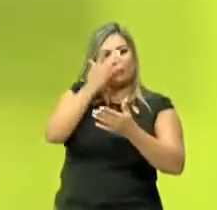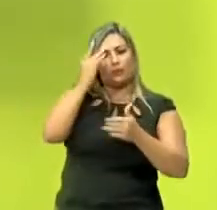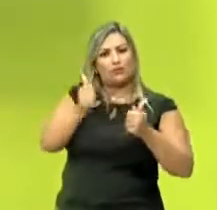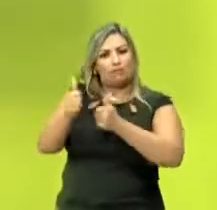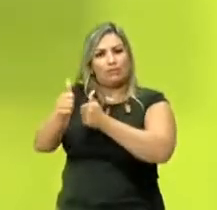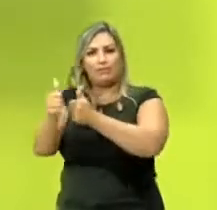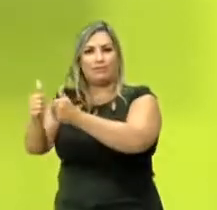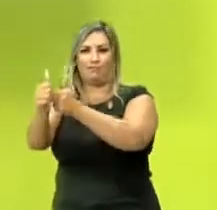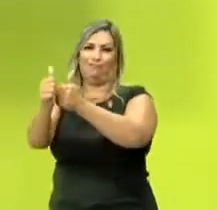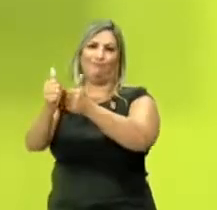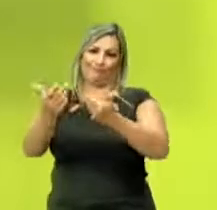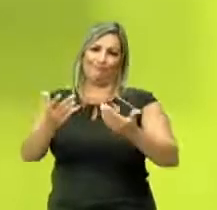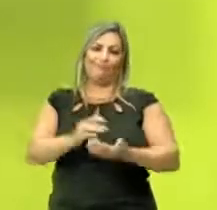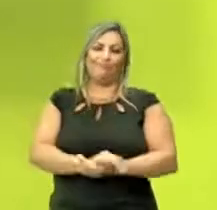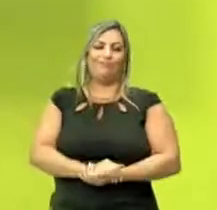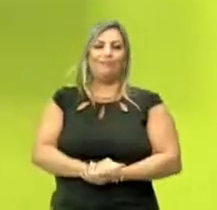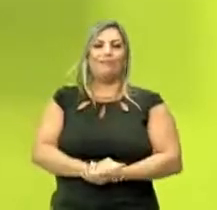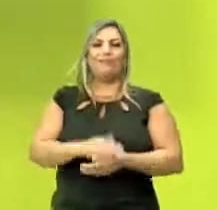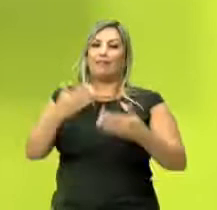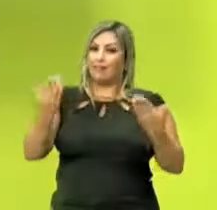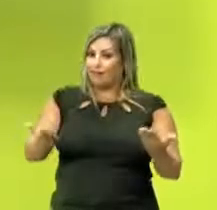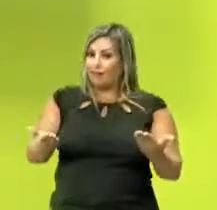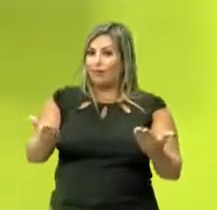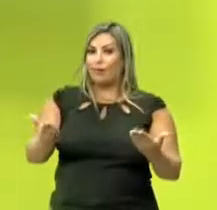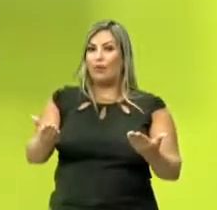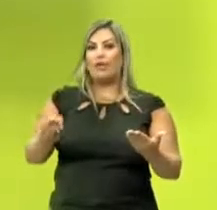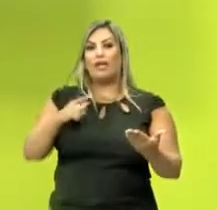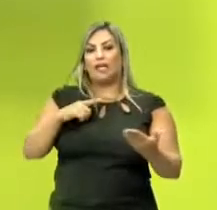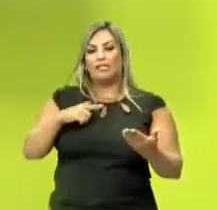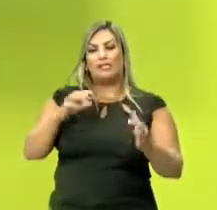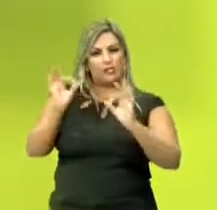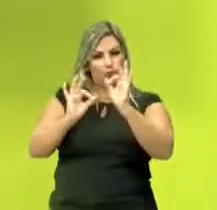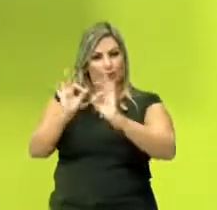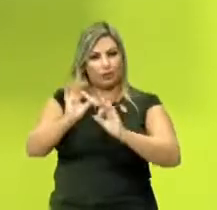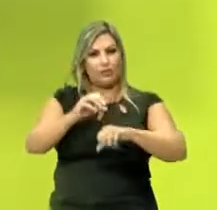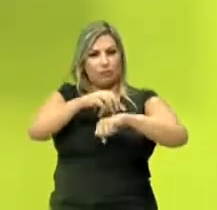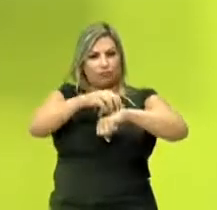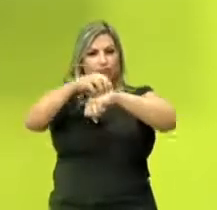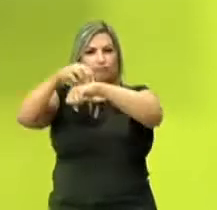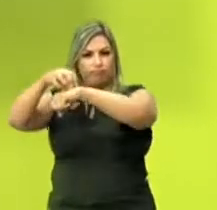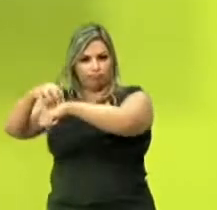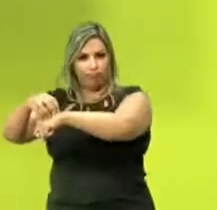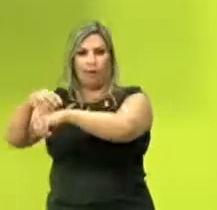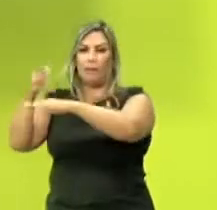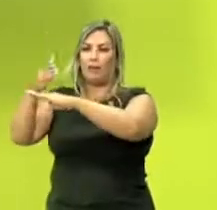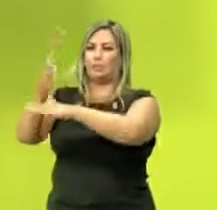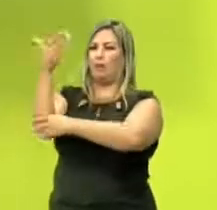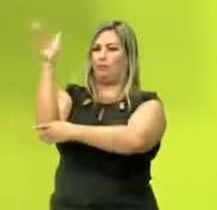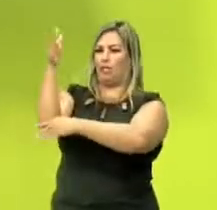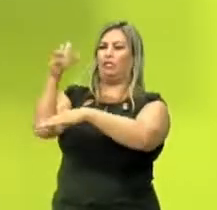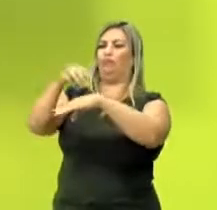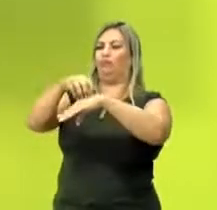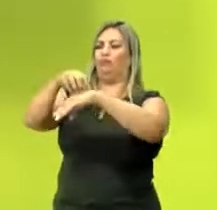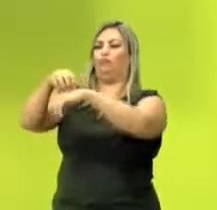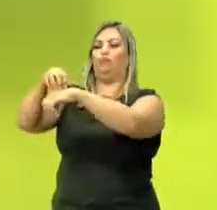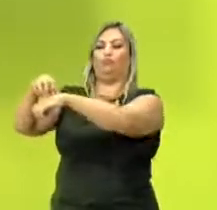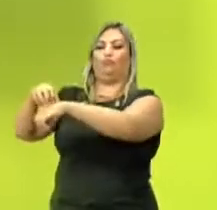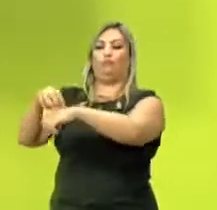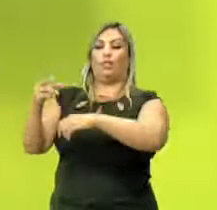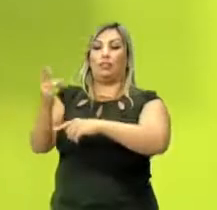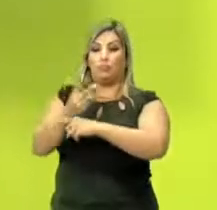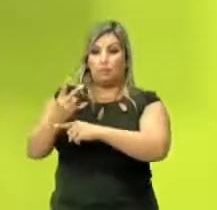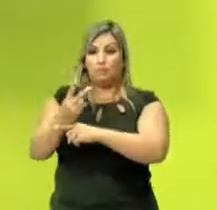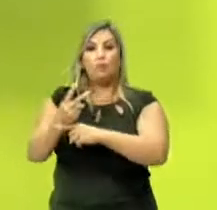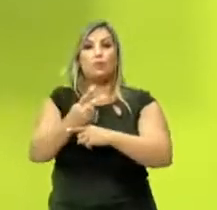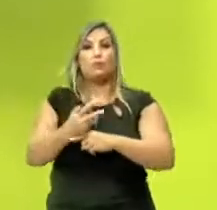perseguidores ali do litoral. Então, as bandeiras organizavam expedições para entrar e desbravar esse território dos sertões e